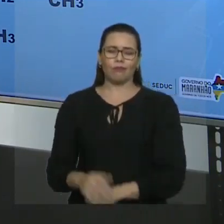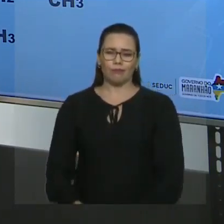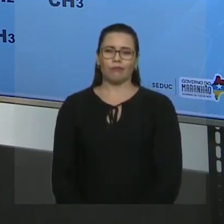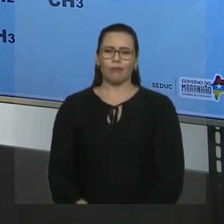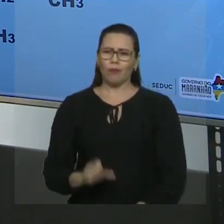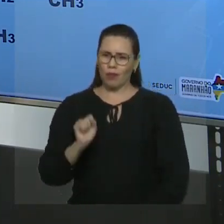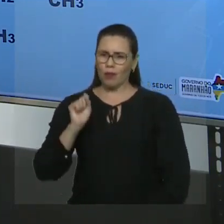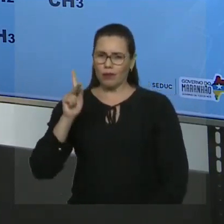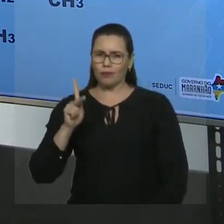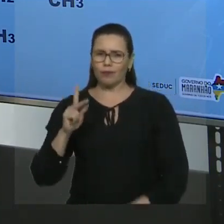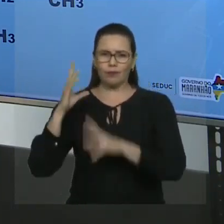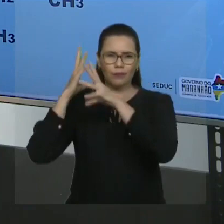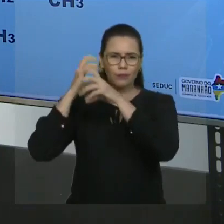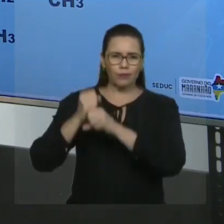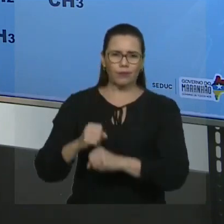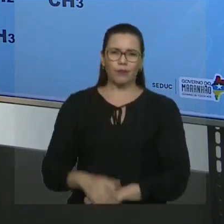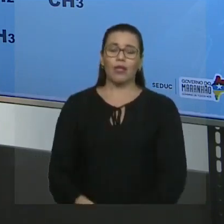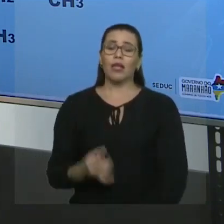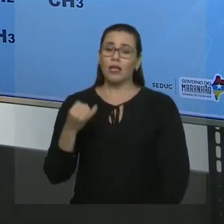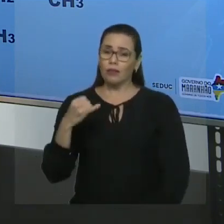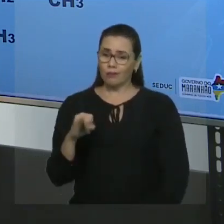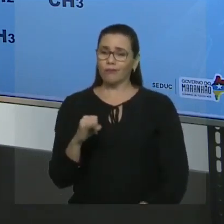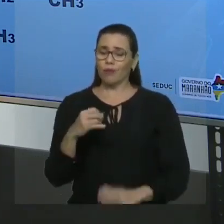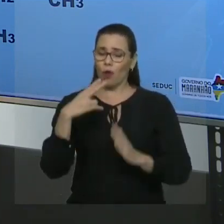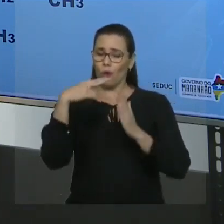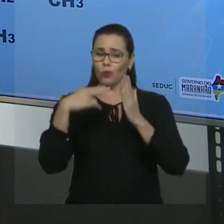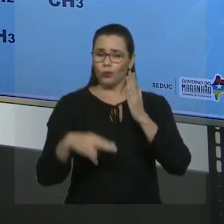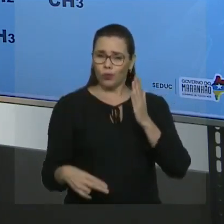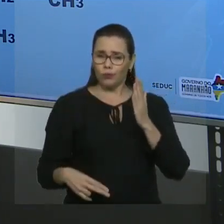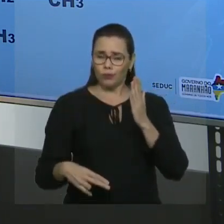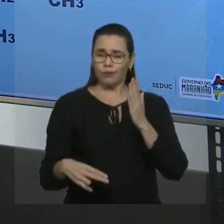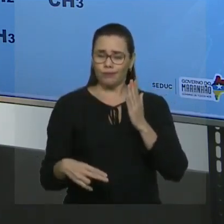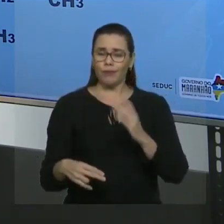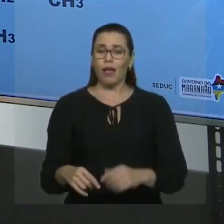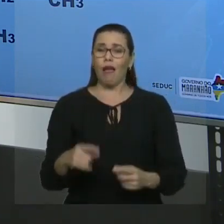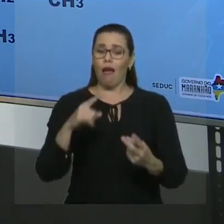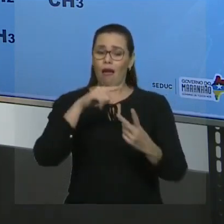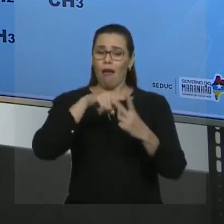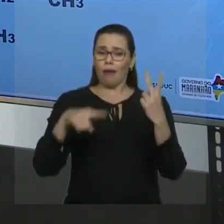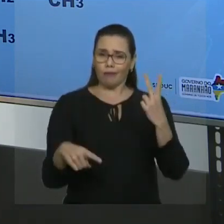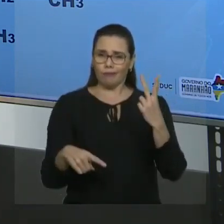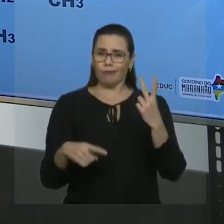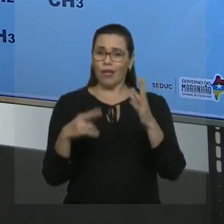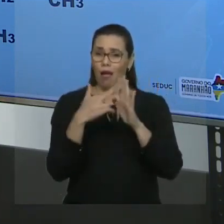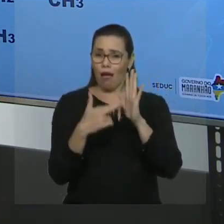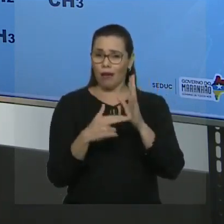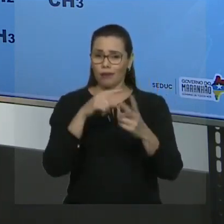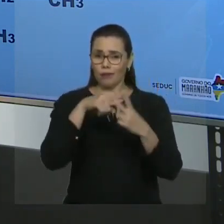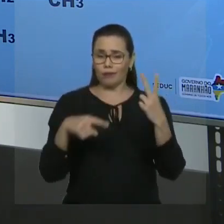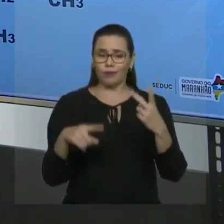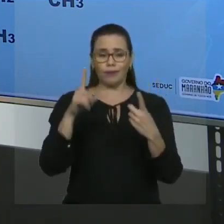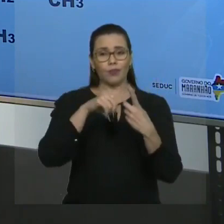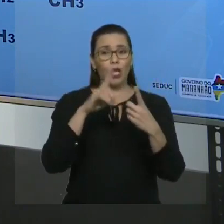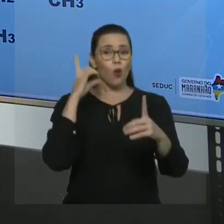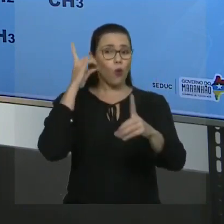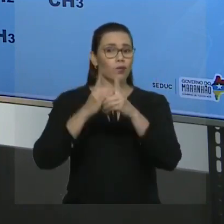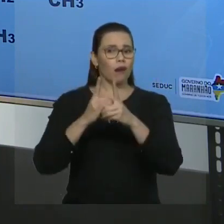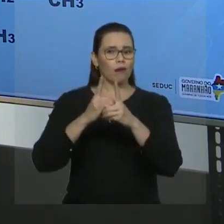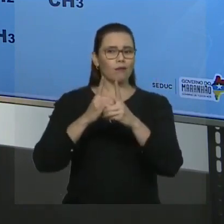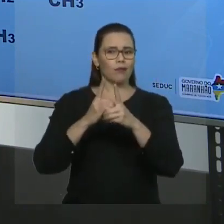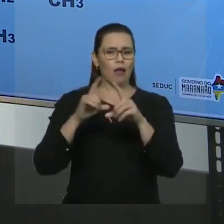Se você vai trabalhar com nomenclatura de cadeias ramificadas, duas regras antes de tudo. Primeiro, eu tenho que achar a cadeia principal.